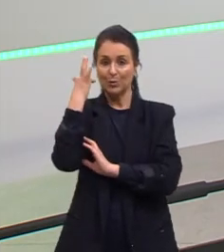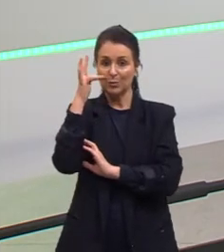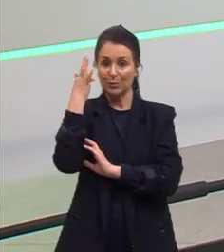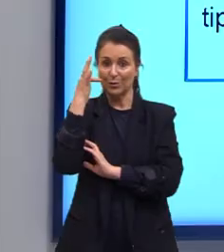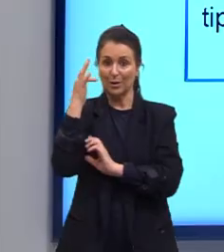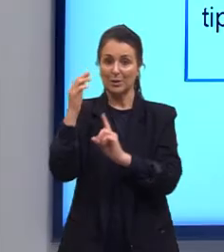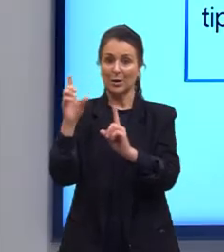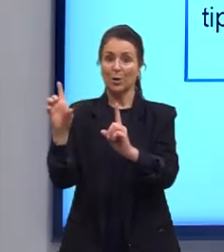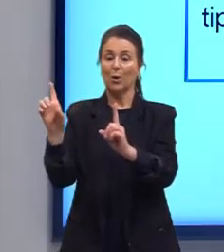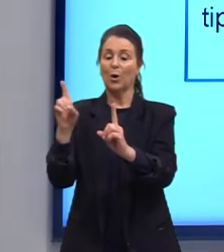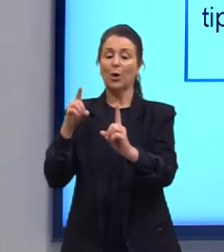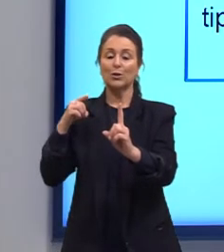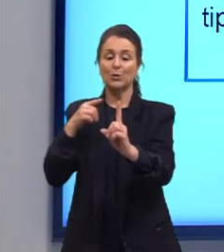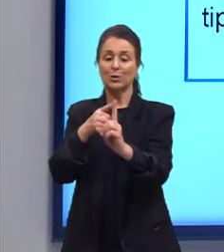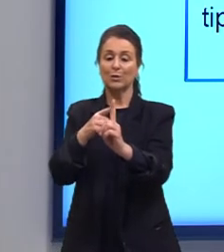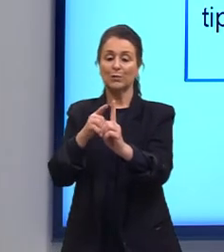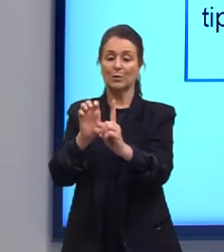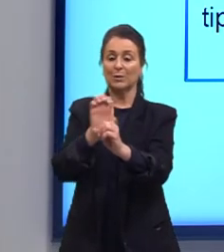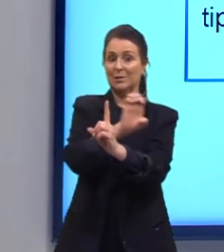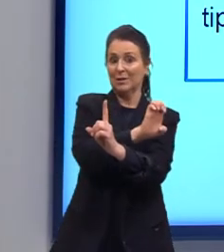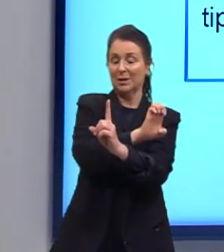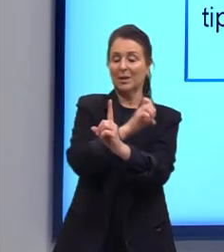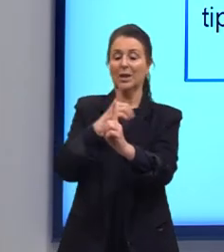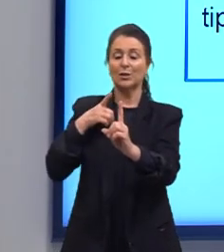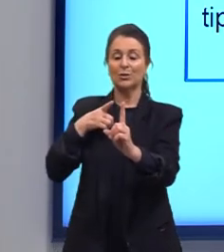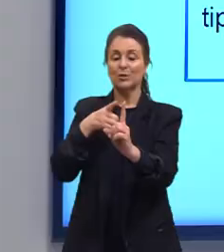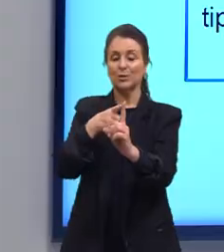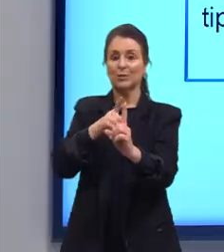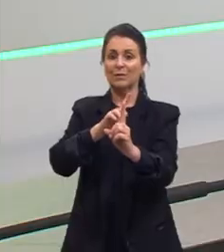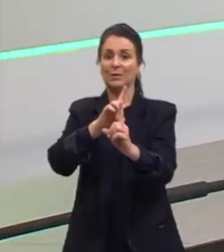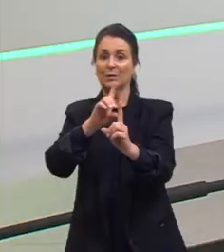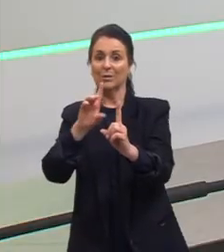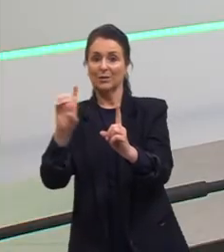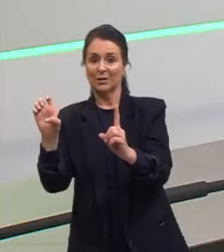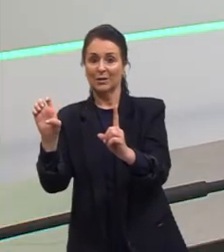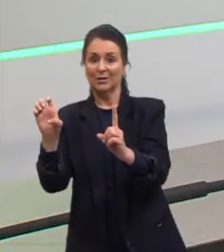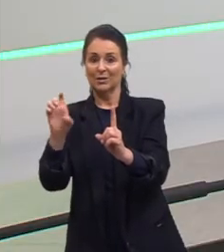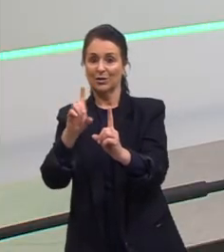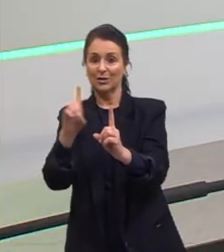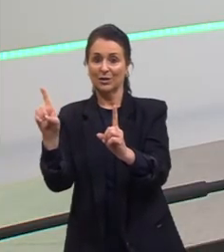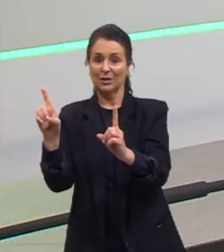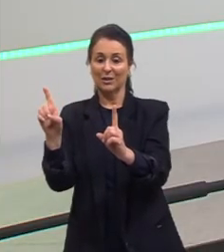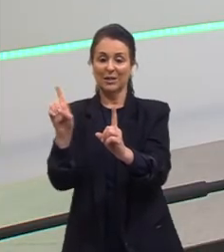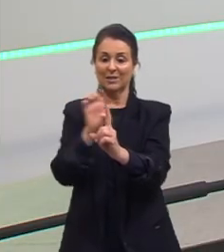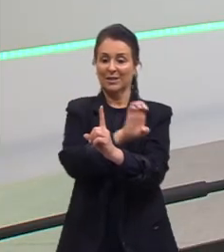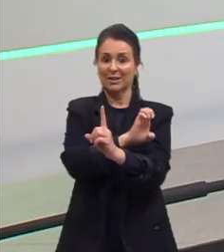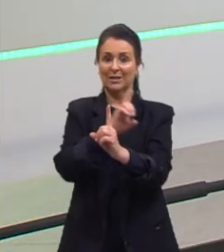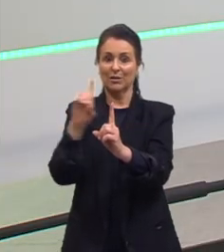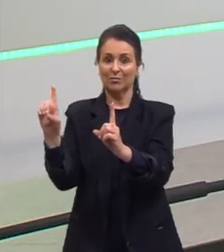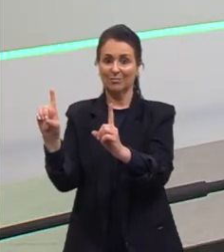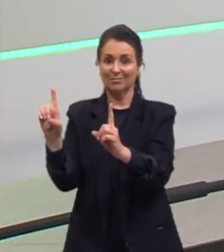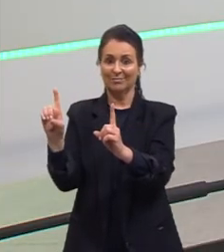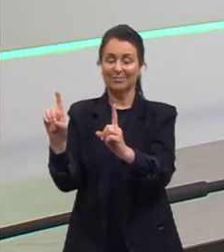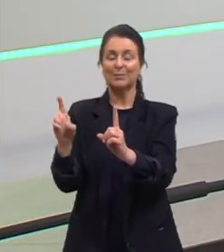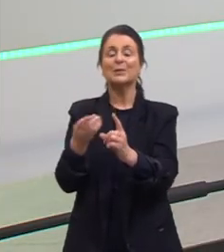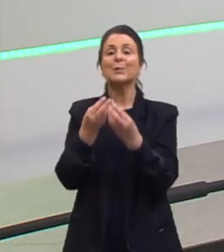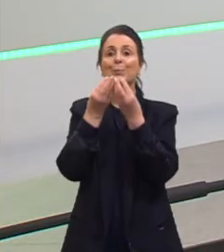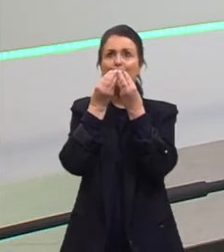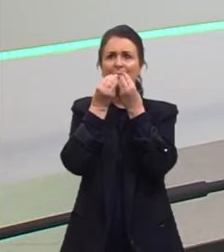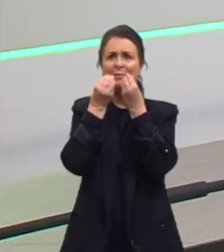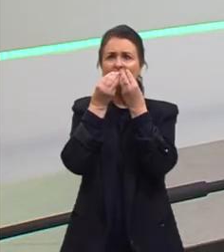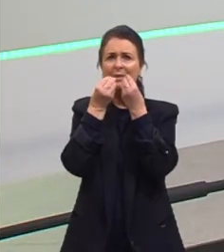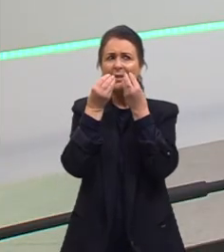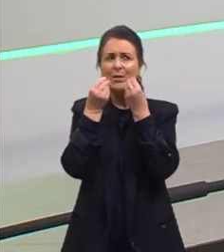frutas cítricas, a gente sabe que eles fazem parte dos mesmos tipos de fruta, mas tem sabores diferentes. E o que causa esse sabor